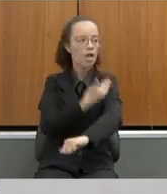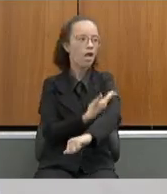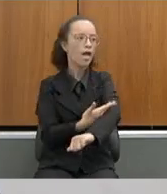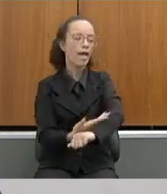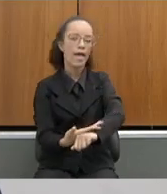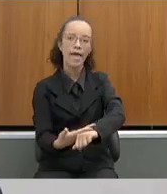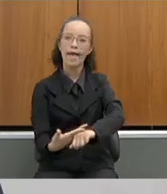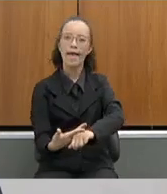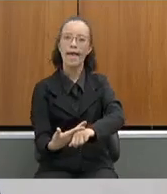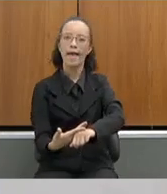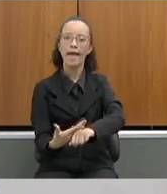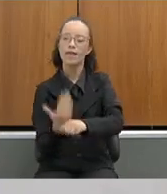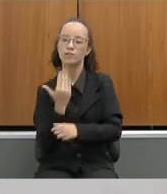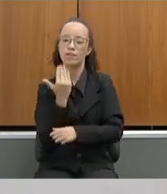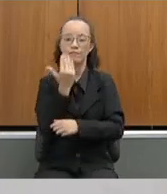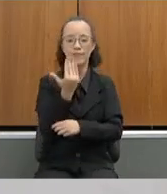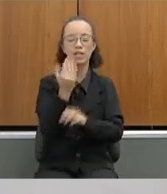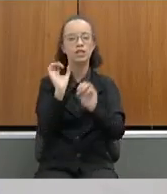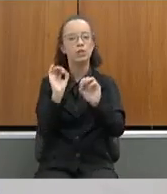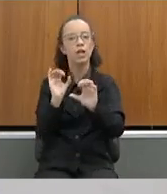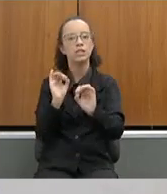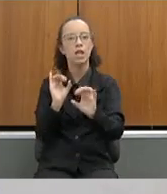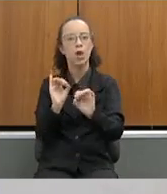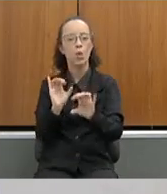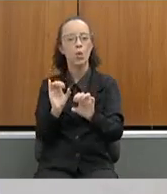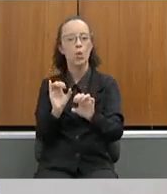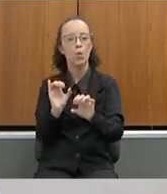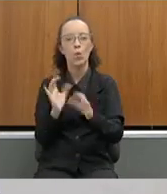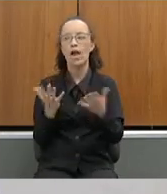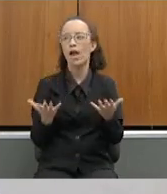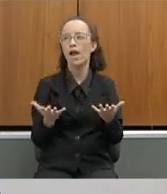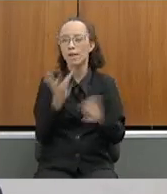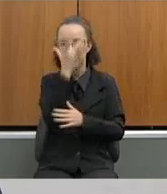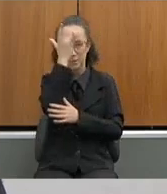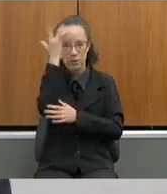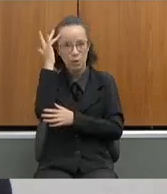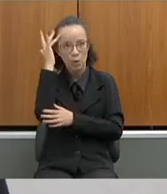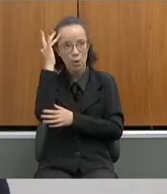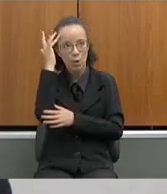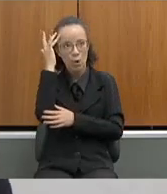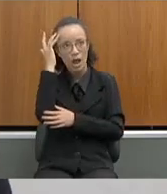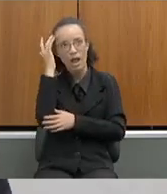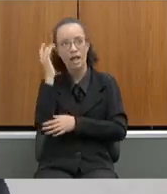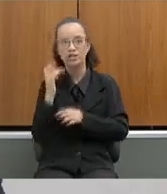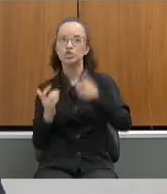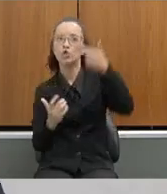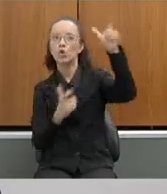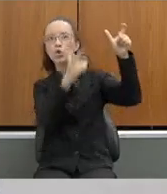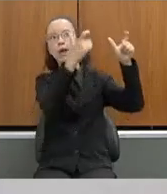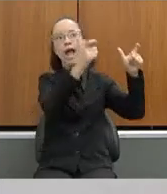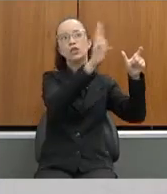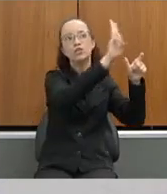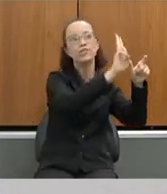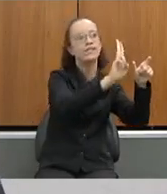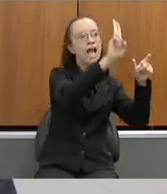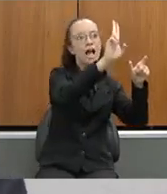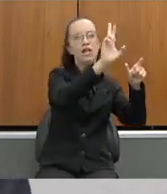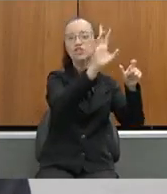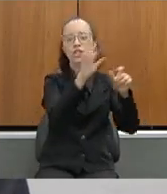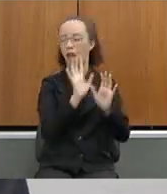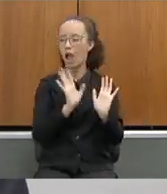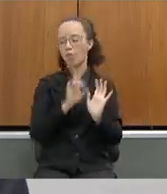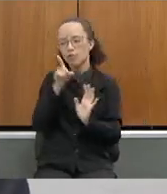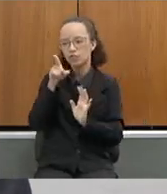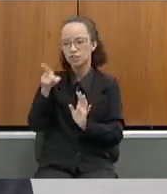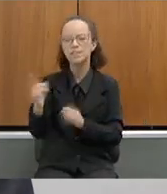frente da educação, que são pessoas advindas lá da universidade, lá de algum outro local. Você não,